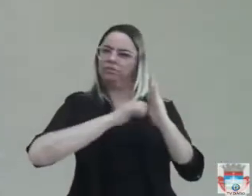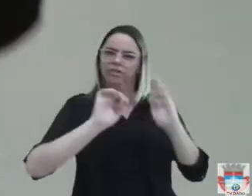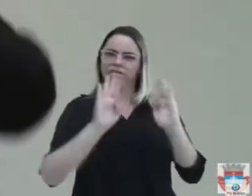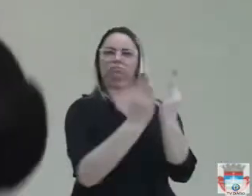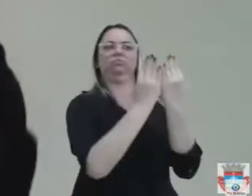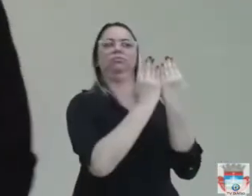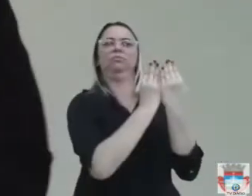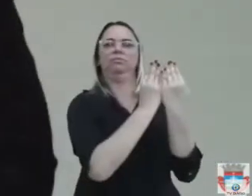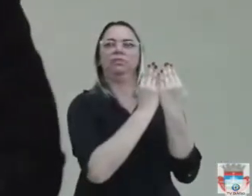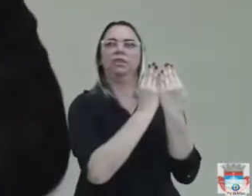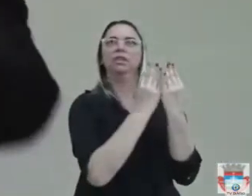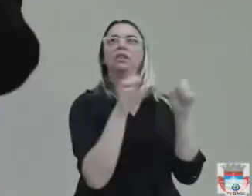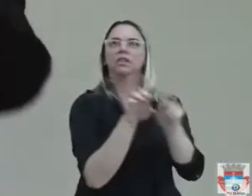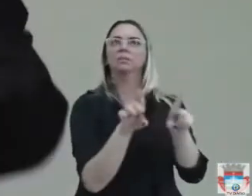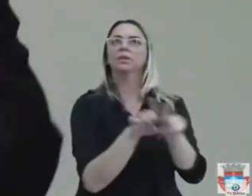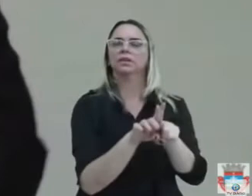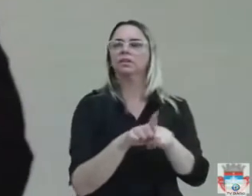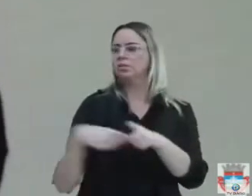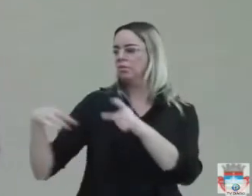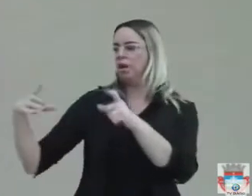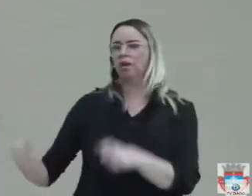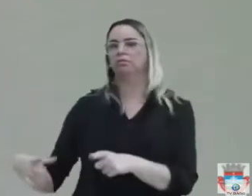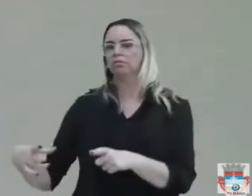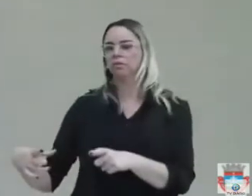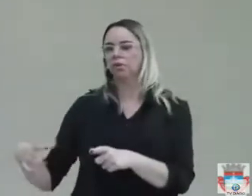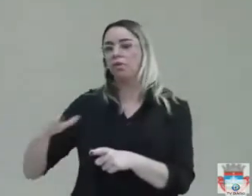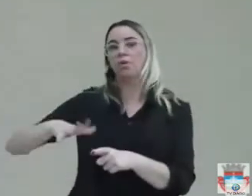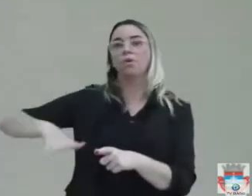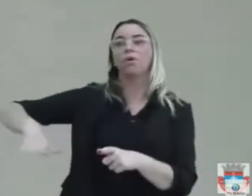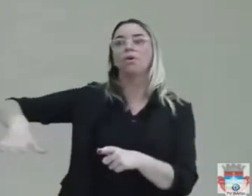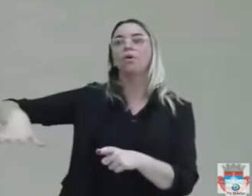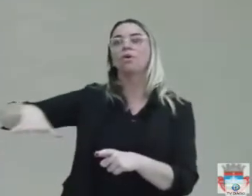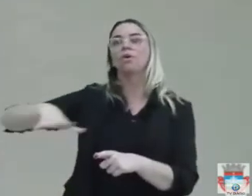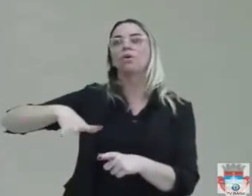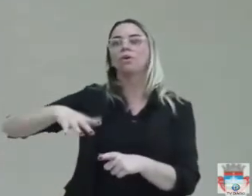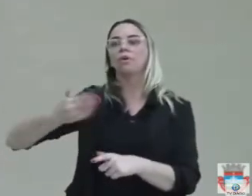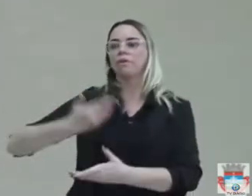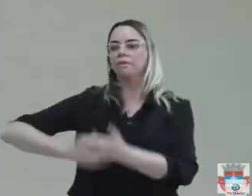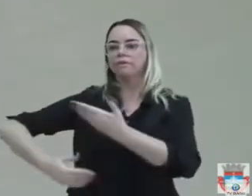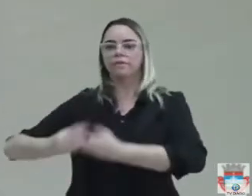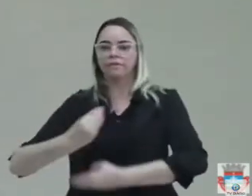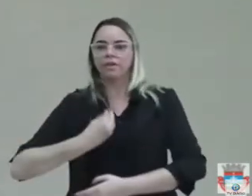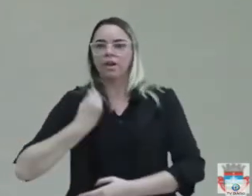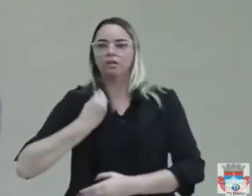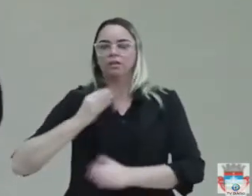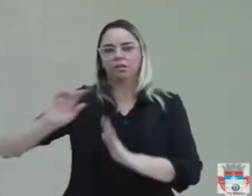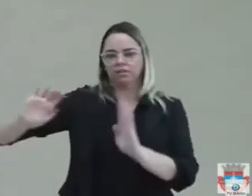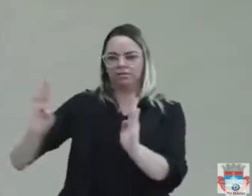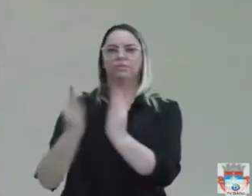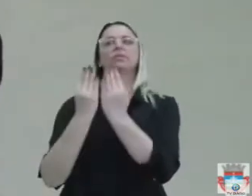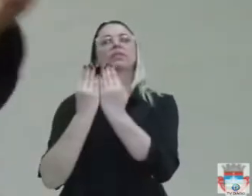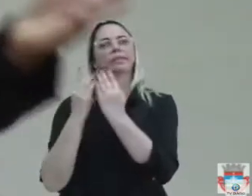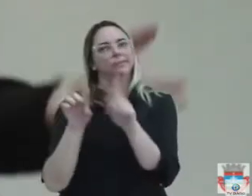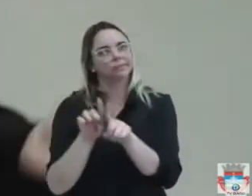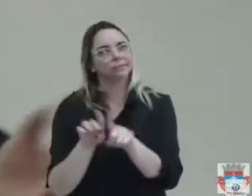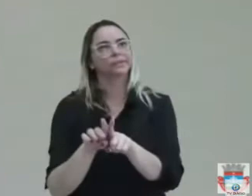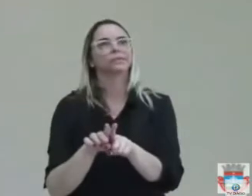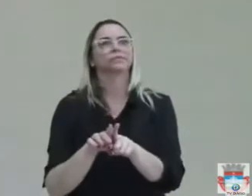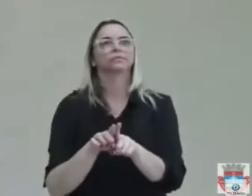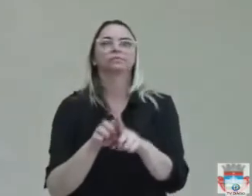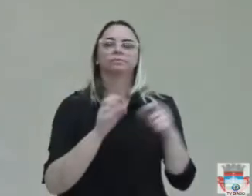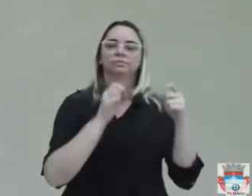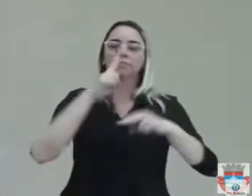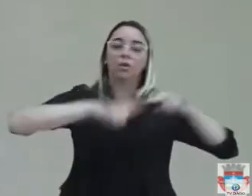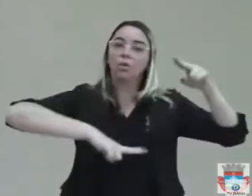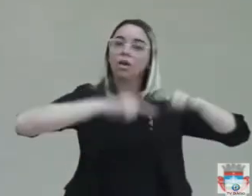espaço conviver de São Bento Luna, que era lá na Alma Bendita, fechado. A quadrilha no Miá, que era no